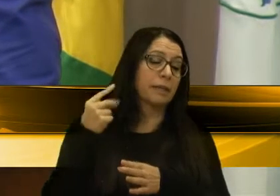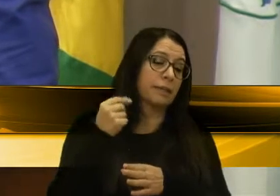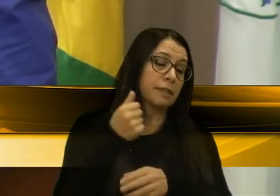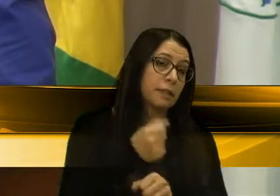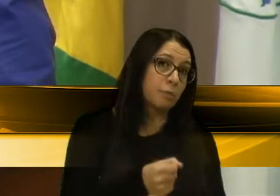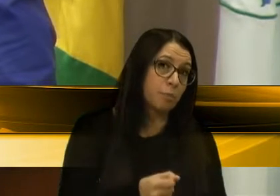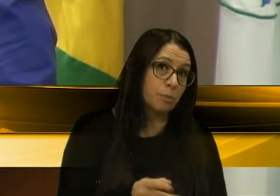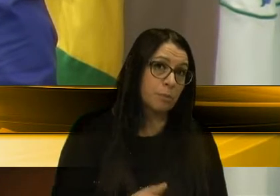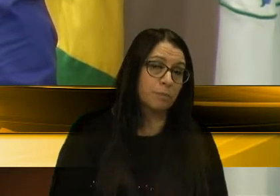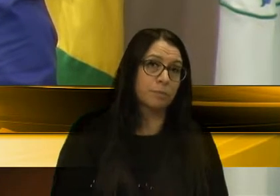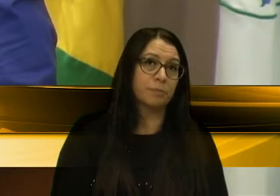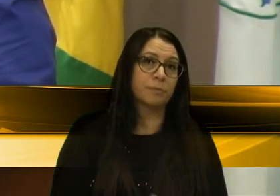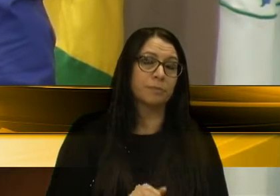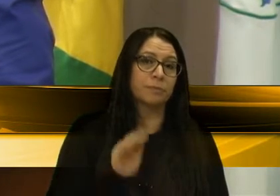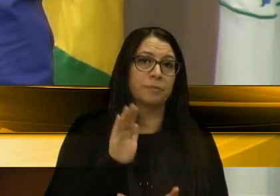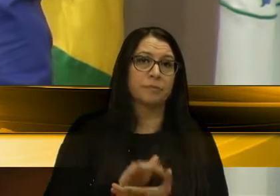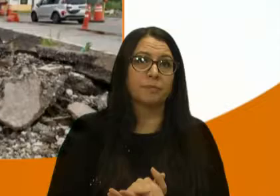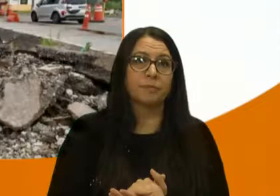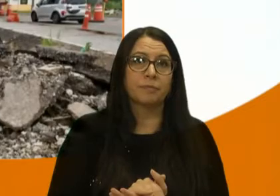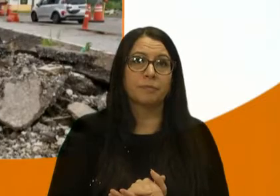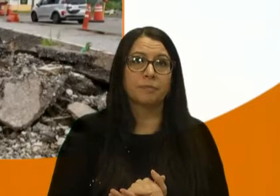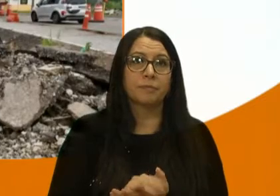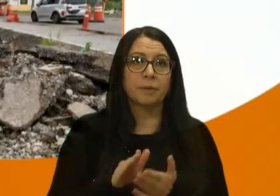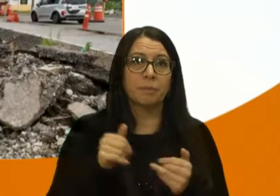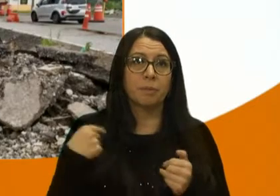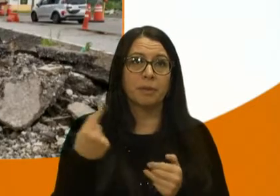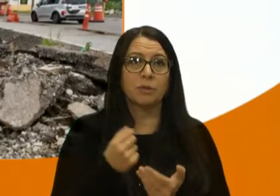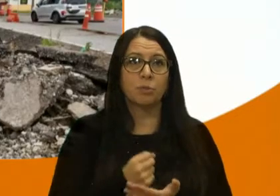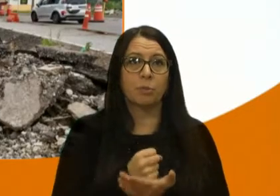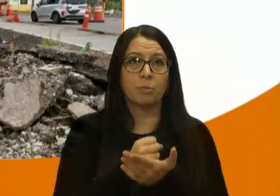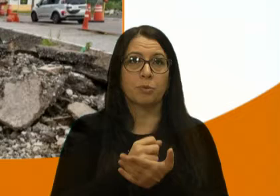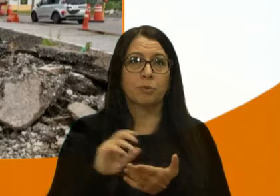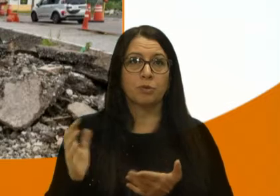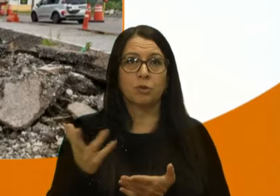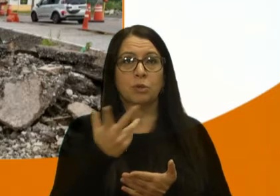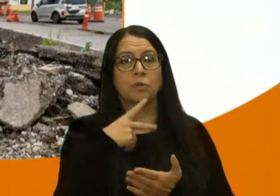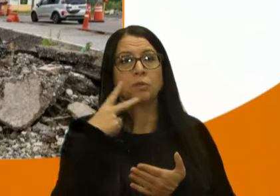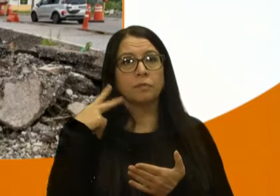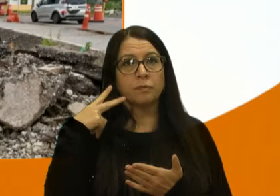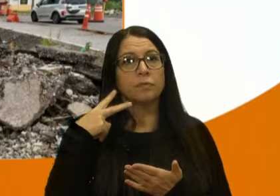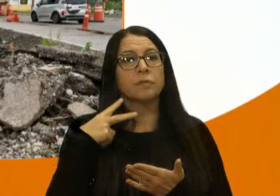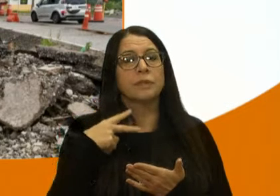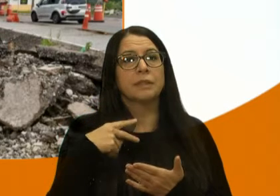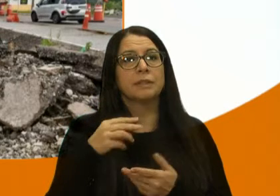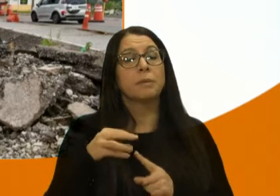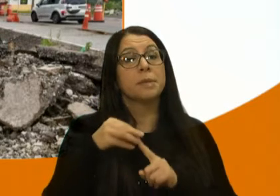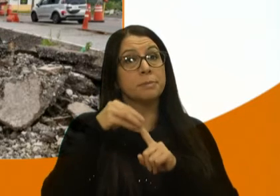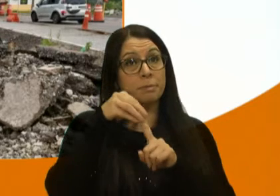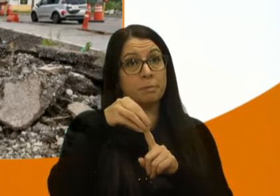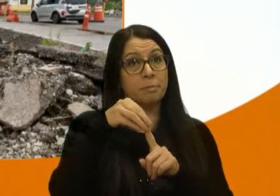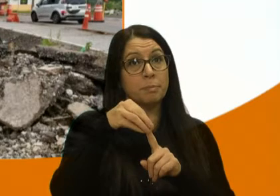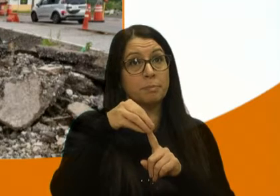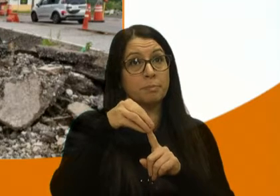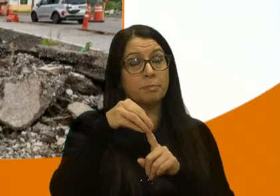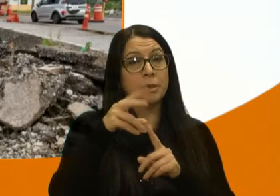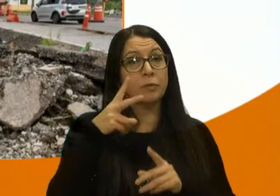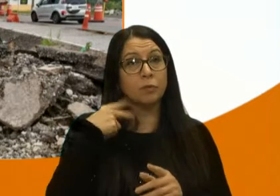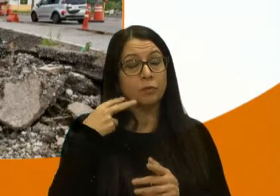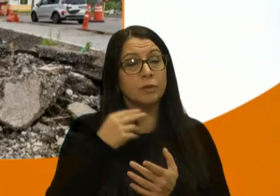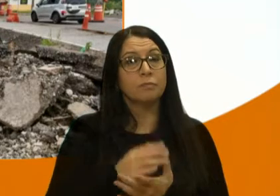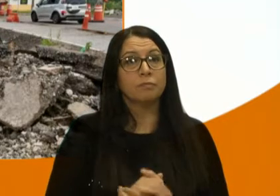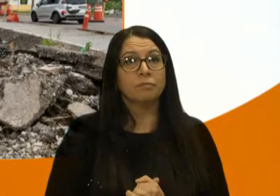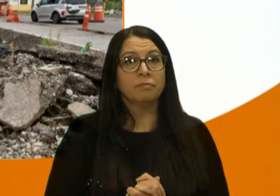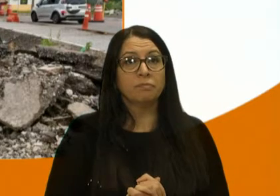tempo. E a gente pede aqui o apoio de todos os vereadores, principalmente nossos vereadores,